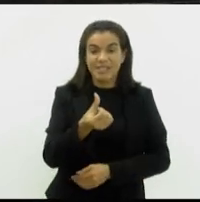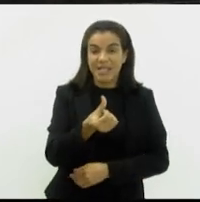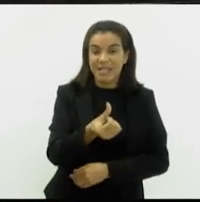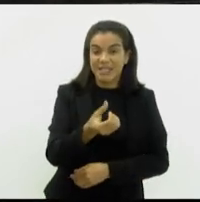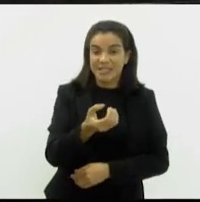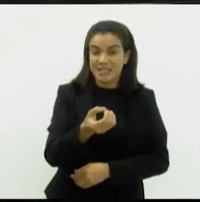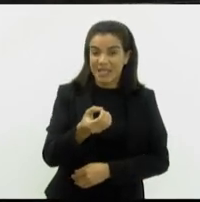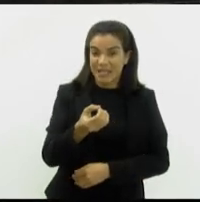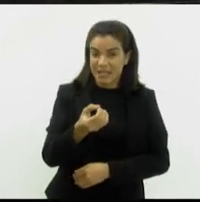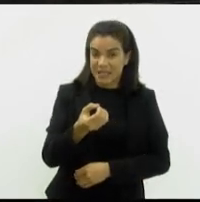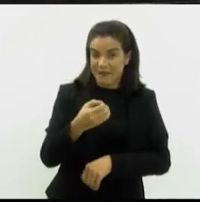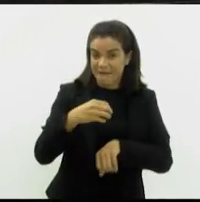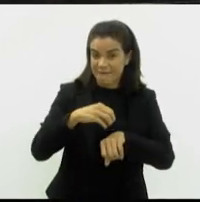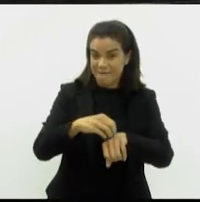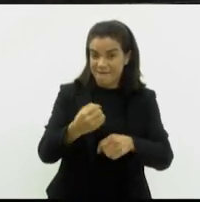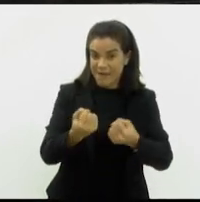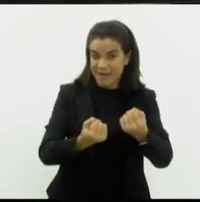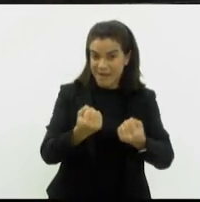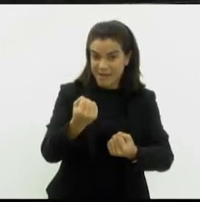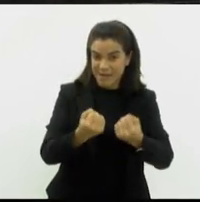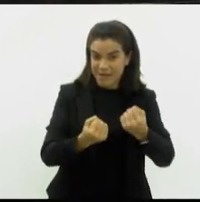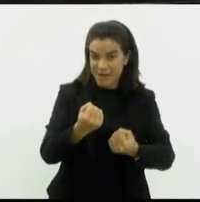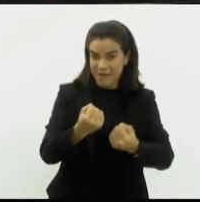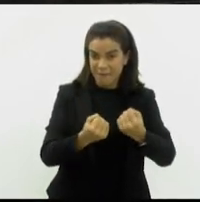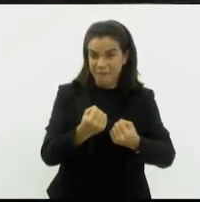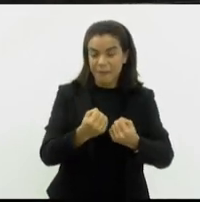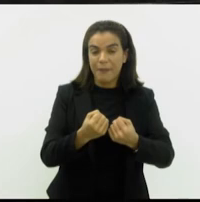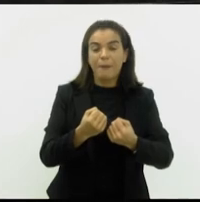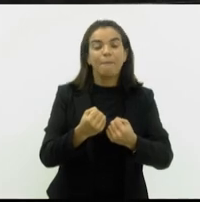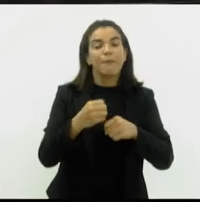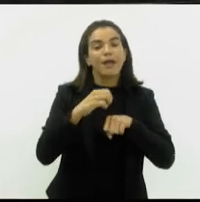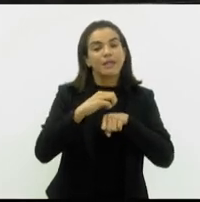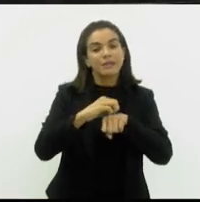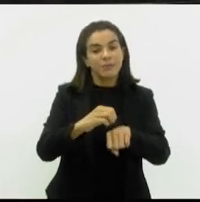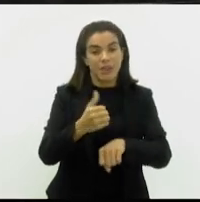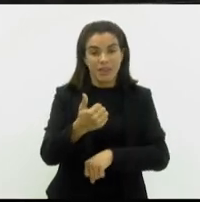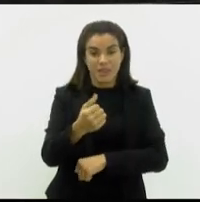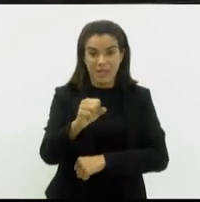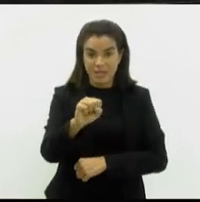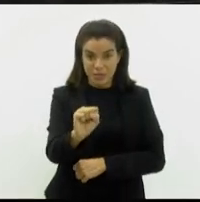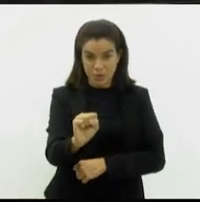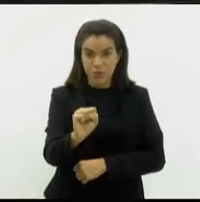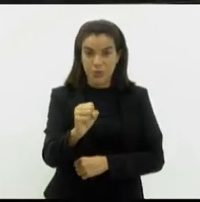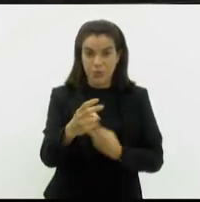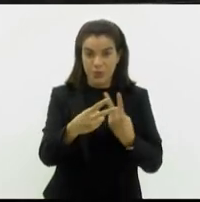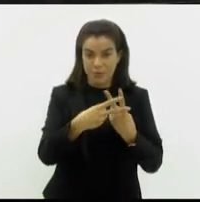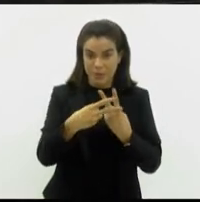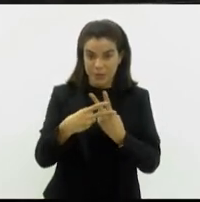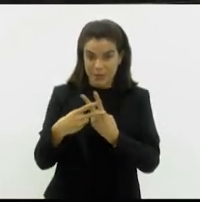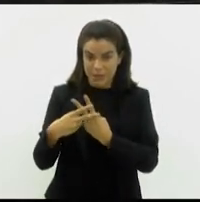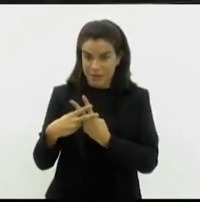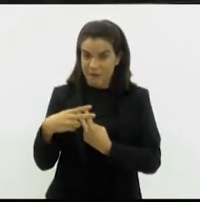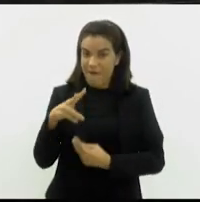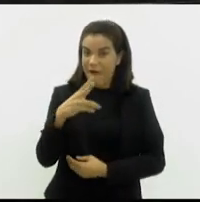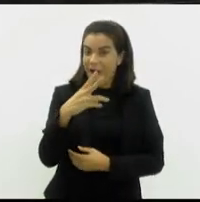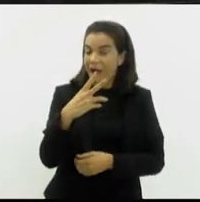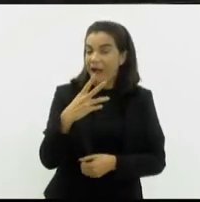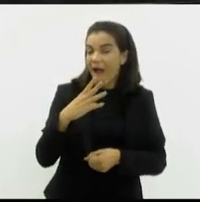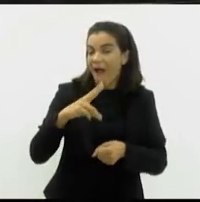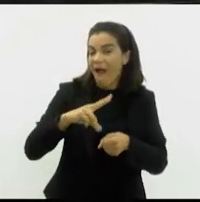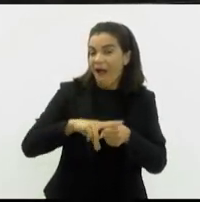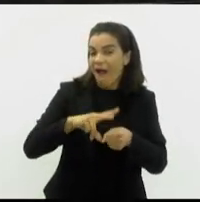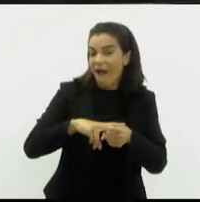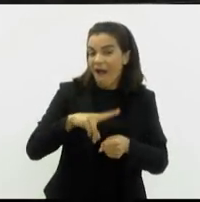utilitários, uma van para capacidade de 18 presos mais 4 tripulantes. salva esse número. A van carrega